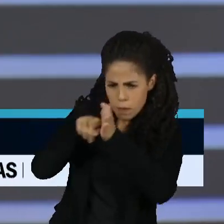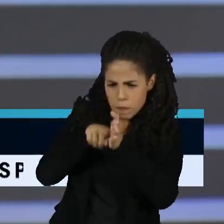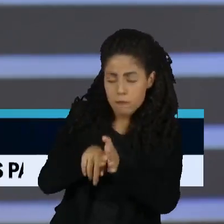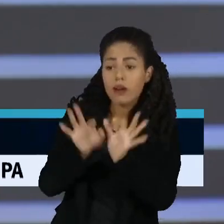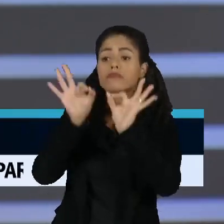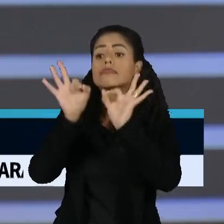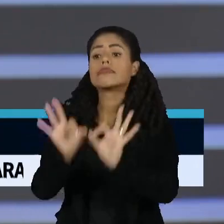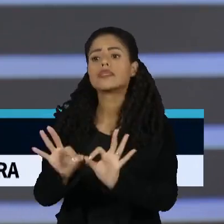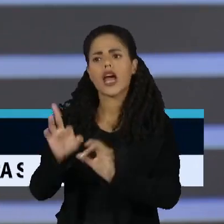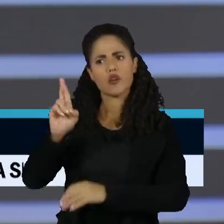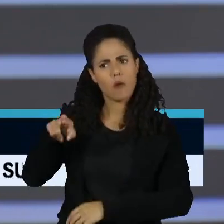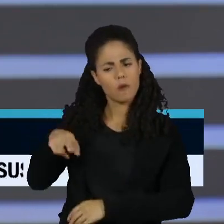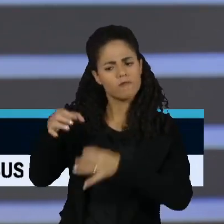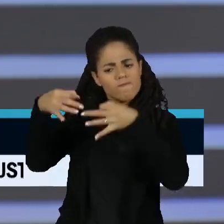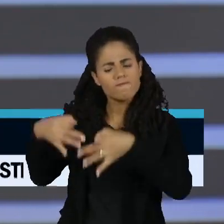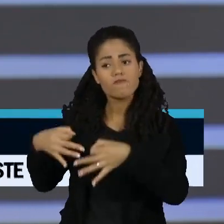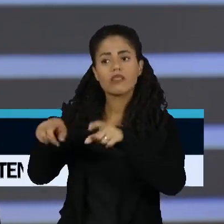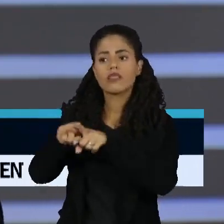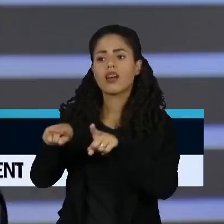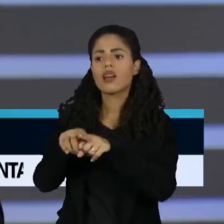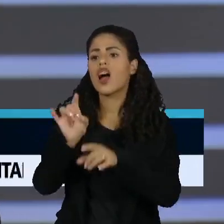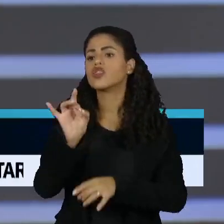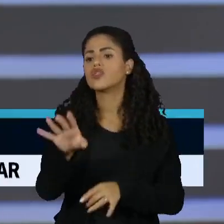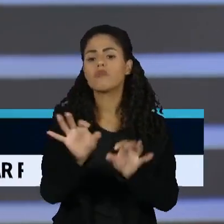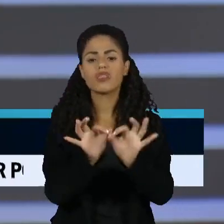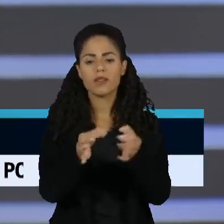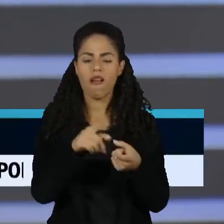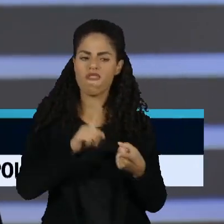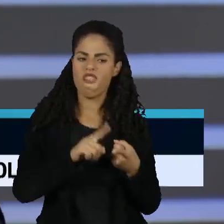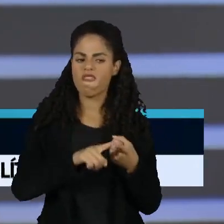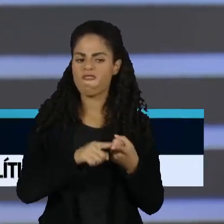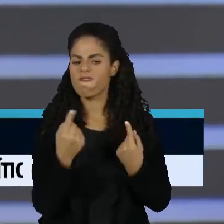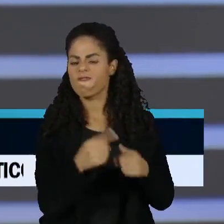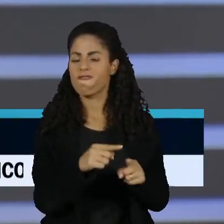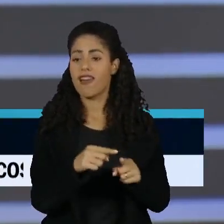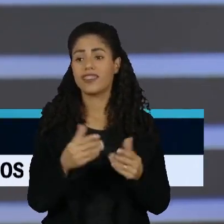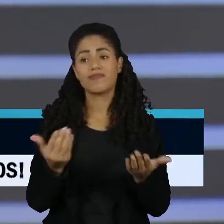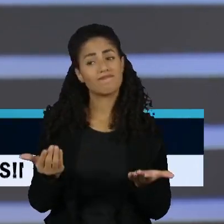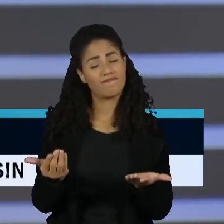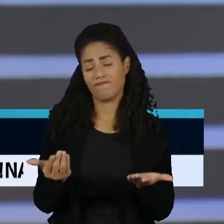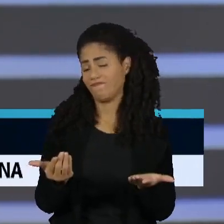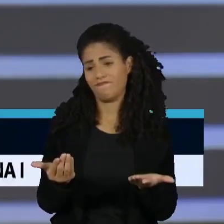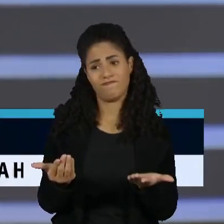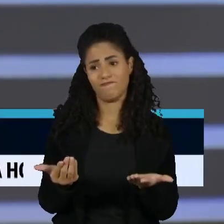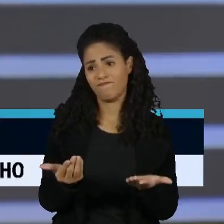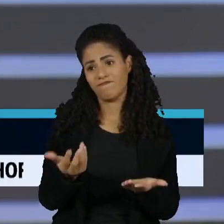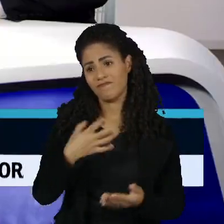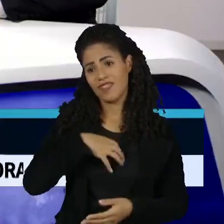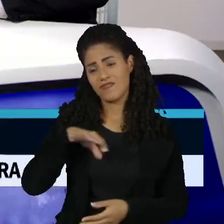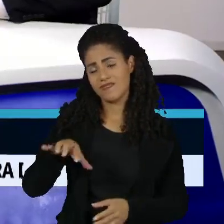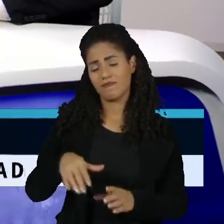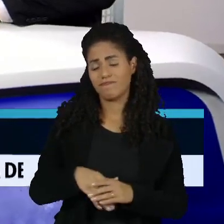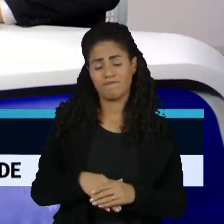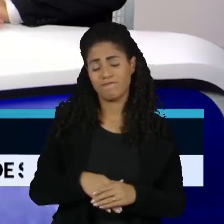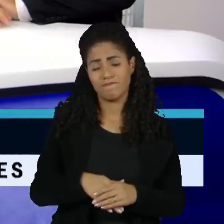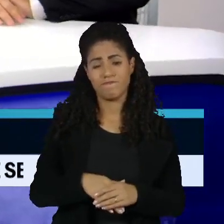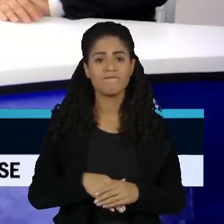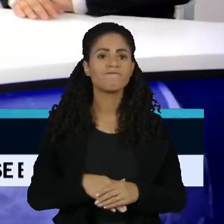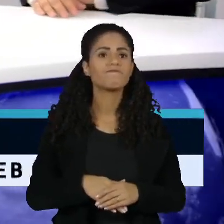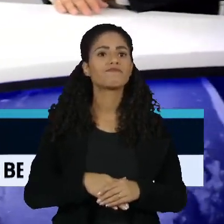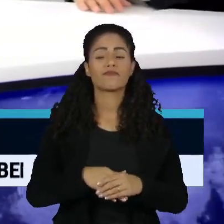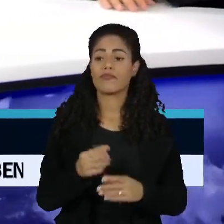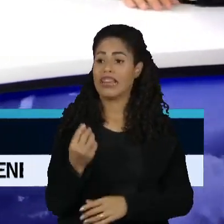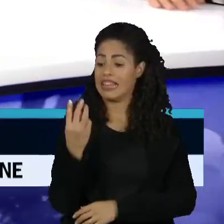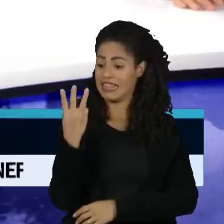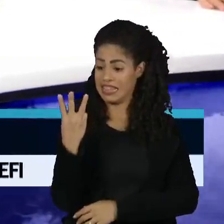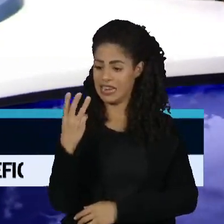concreta, não simplesmente por vingança ou para espesenhar determinado grupo político. Mariana, três